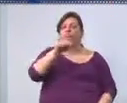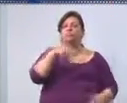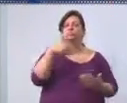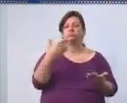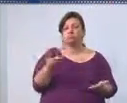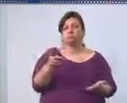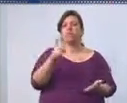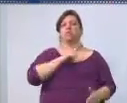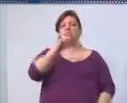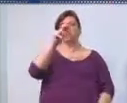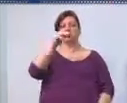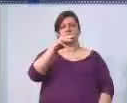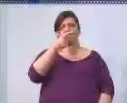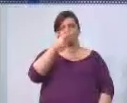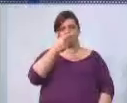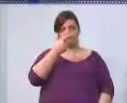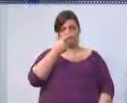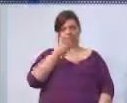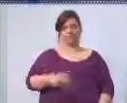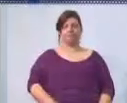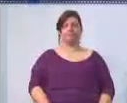e tem cinco minutos para se pronunciar.